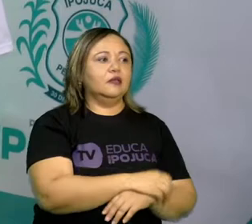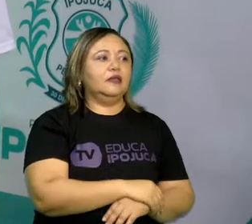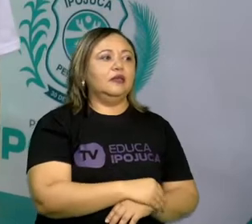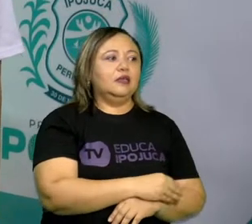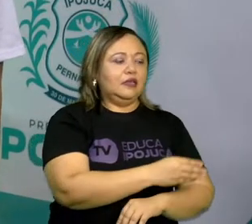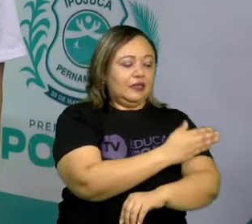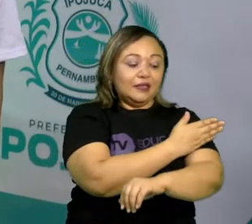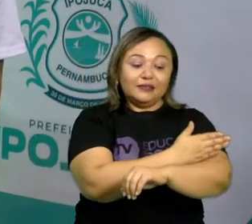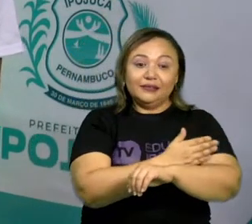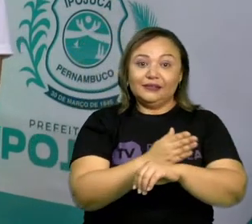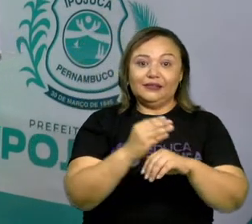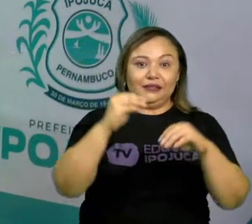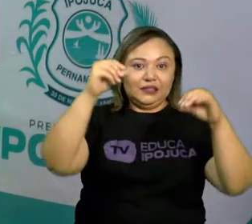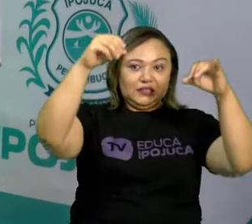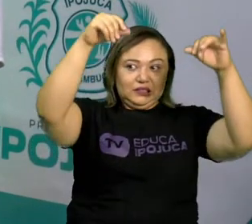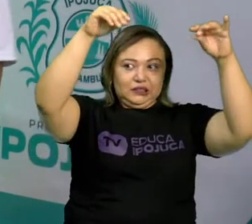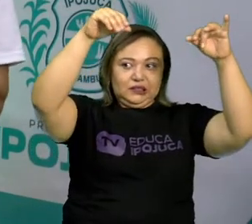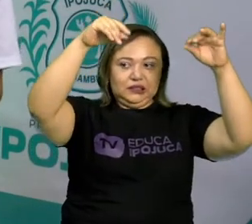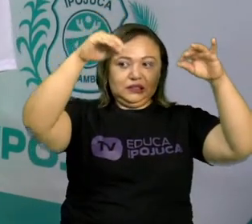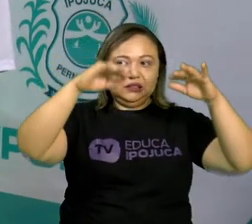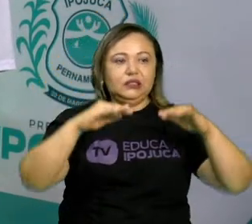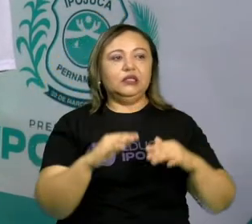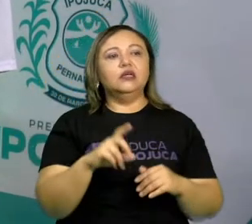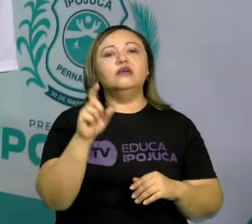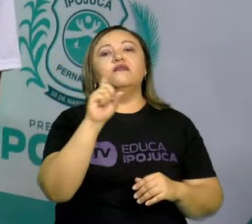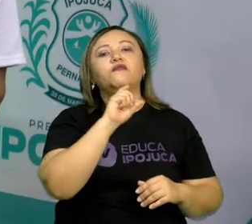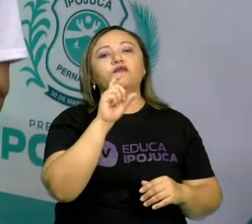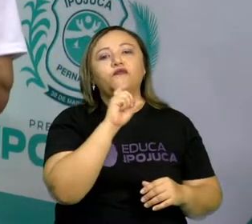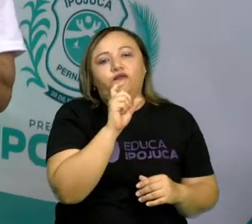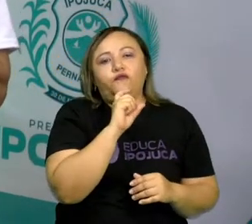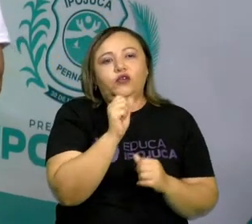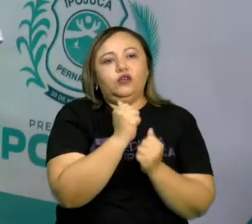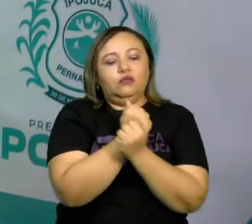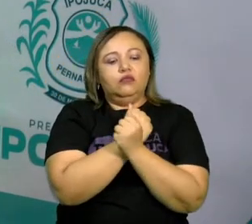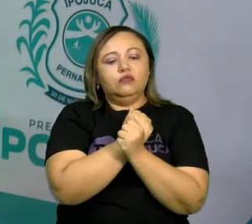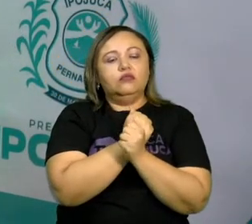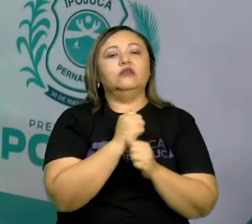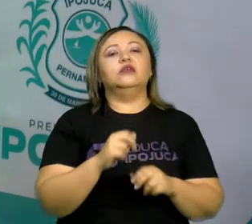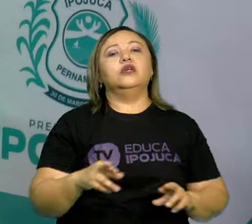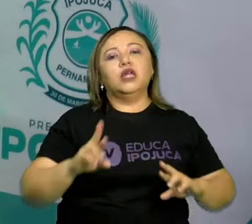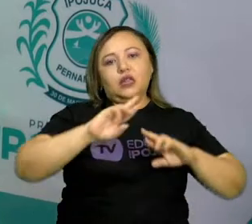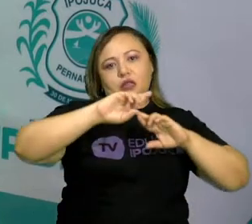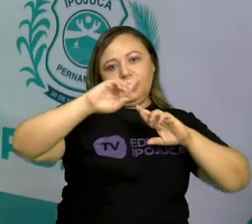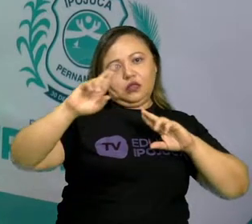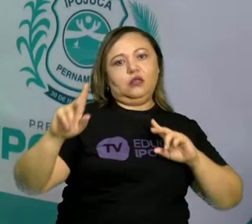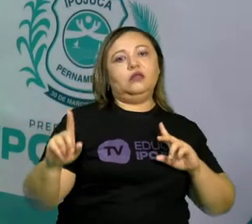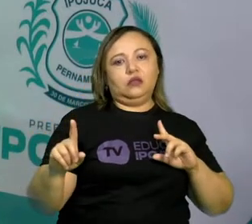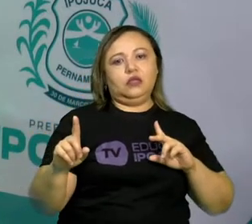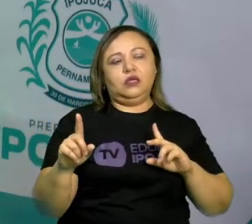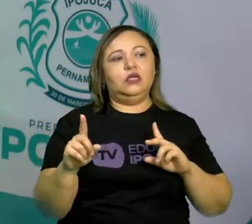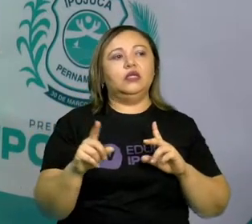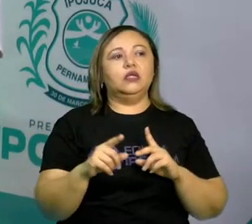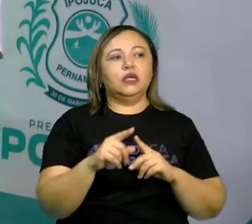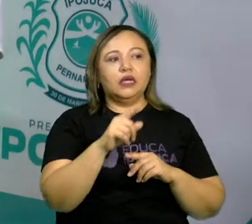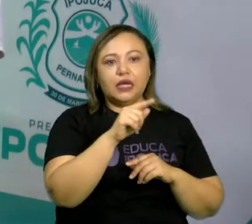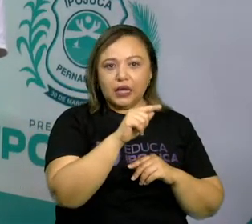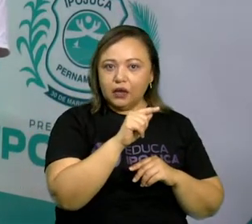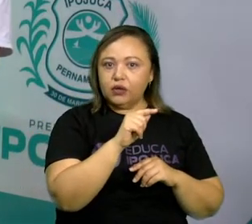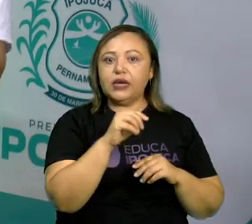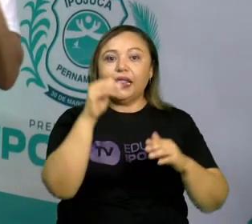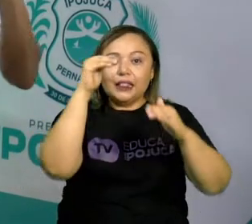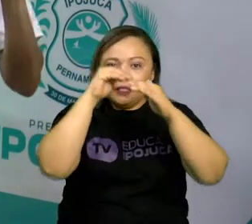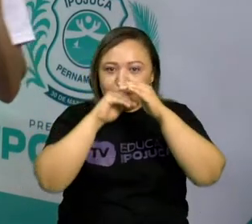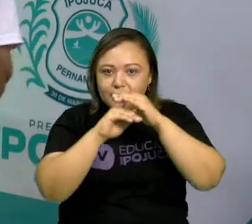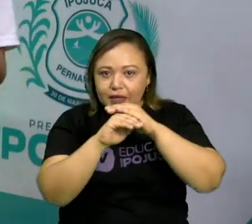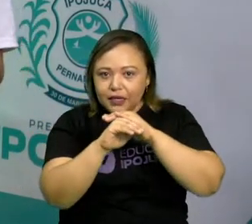Eu já assisti. E deve ser congelante lá dentro. Bem diferente das nossas casinhas, porque ela é mais aconchegante.